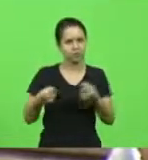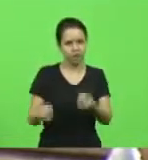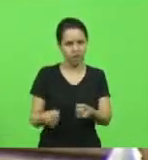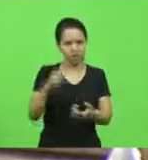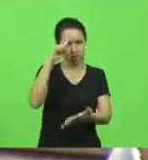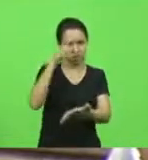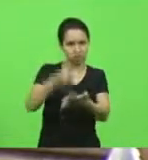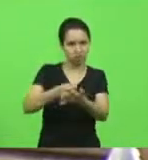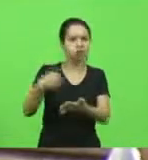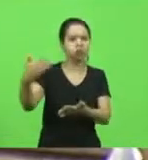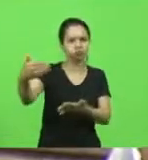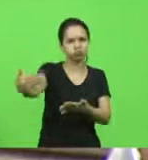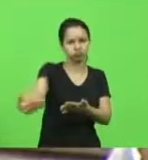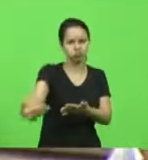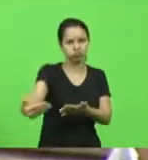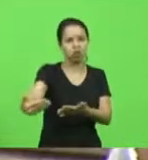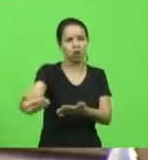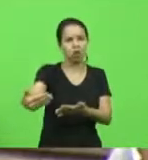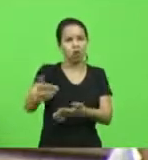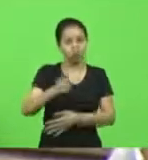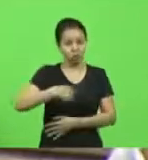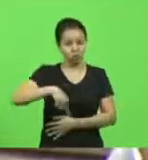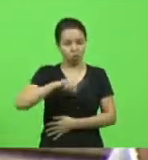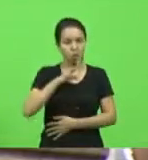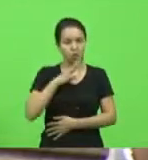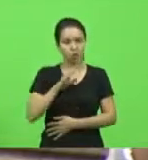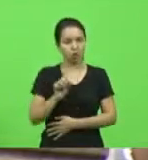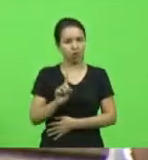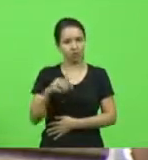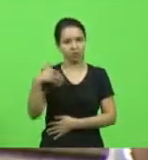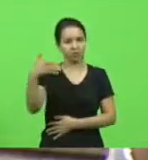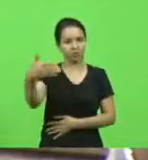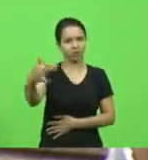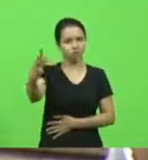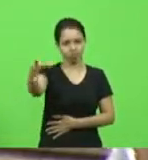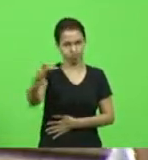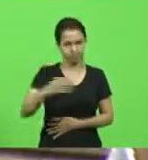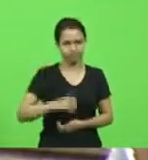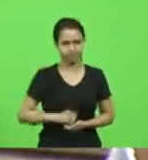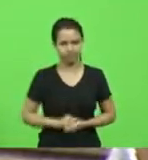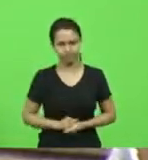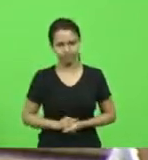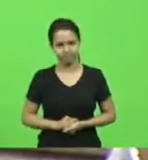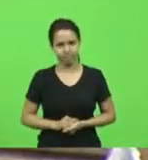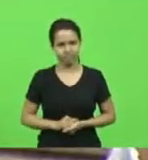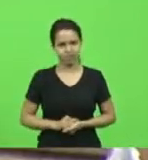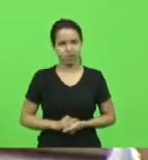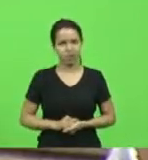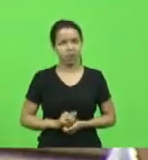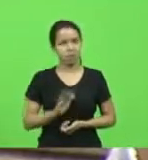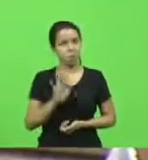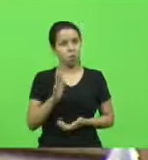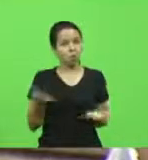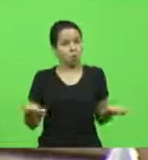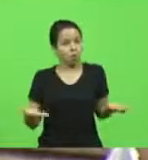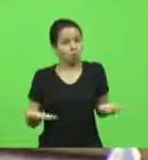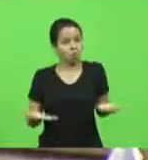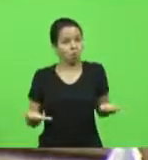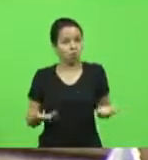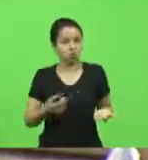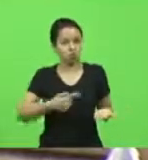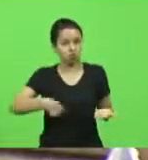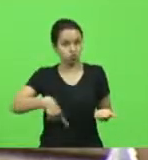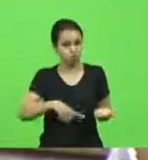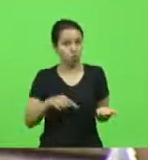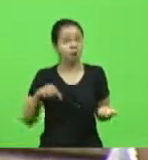que nós não conhecemos, é muito distante. E hoje o que a gente faz aqui